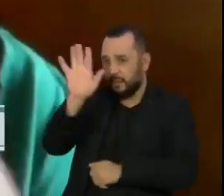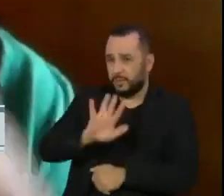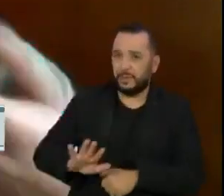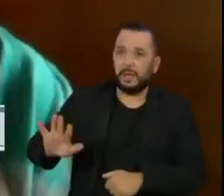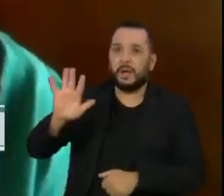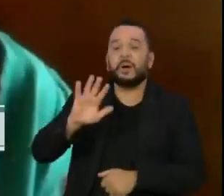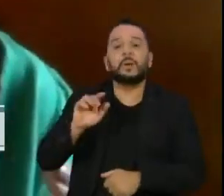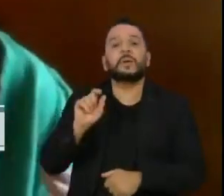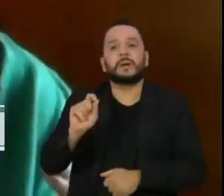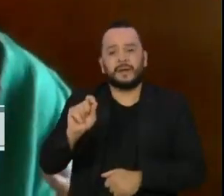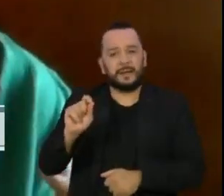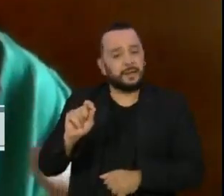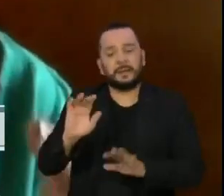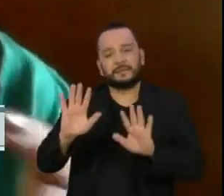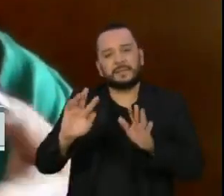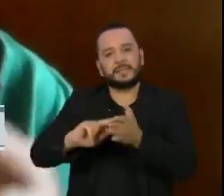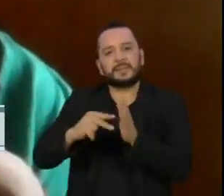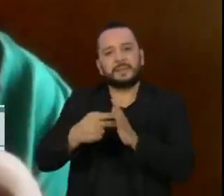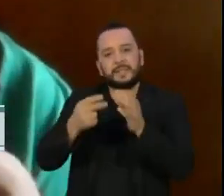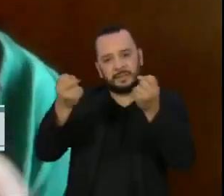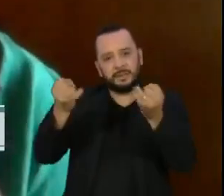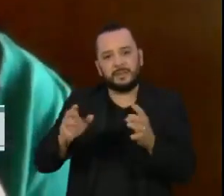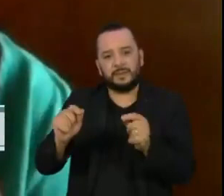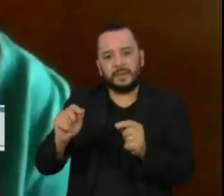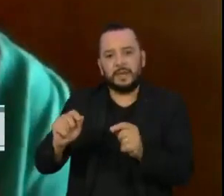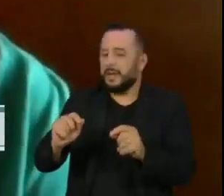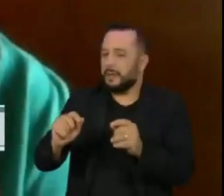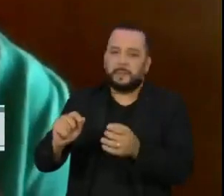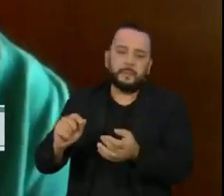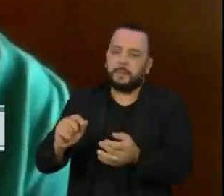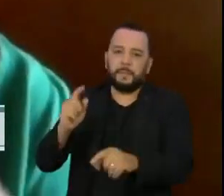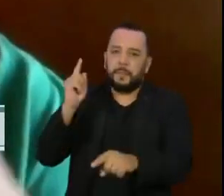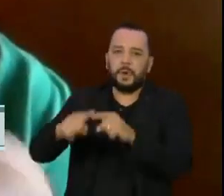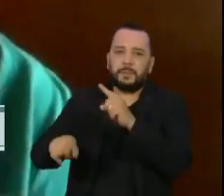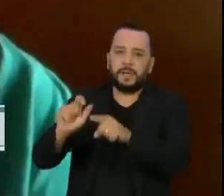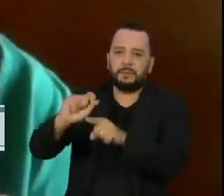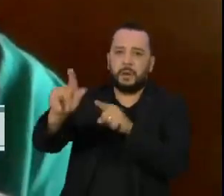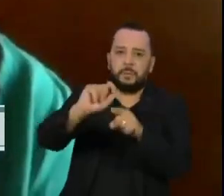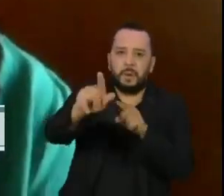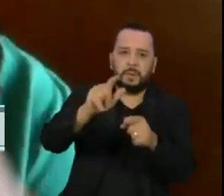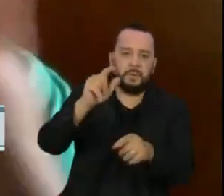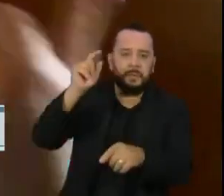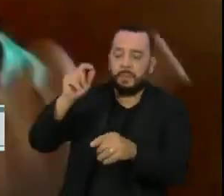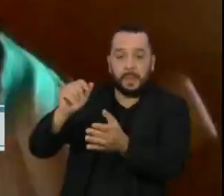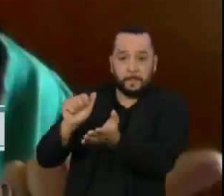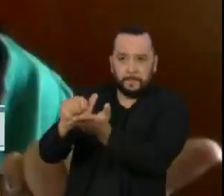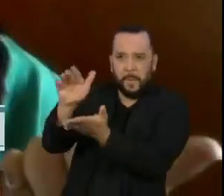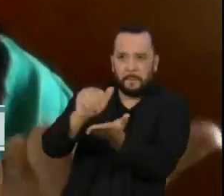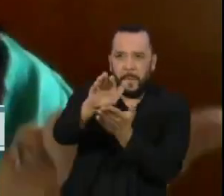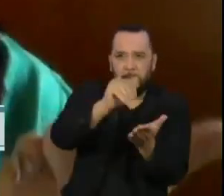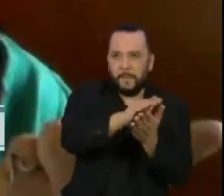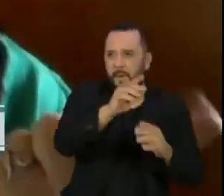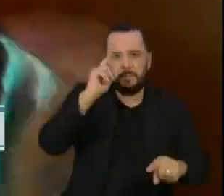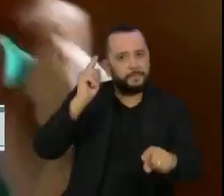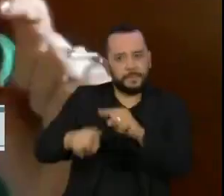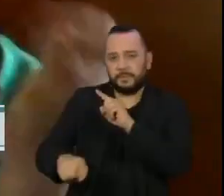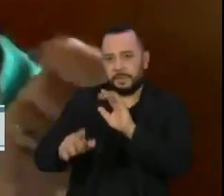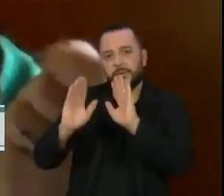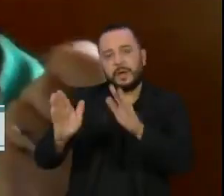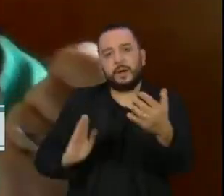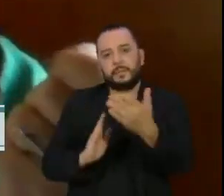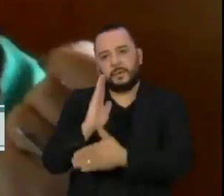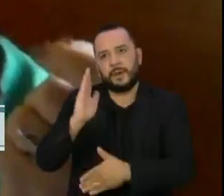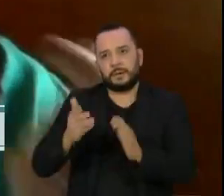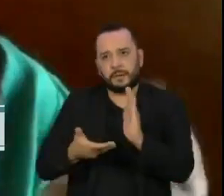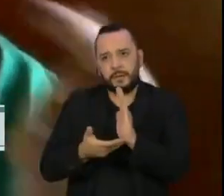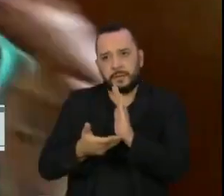é basicamente suspender os despejos. Esse projeto de lei, ele já foi aprovado na Câmara e foi aprovado também no Congresso, mas